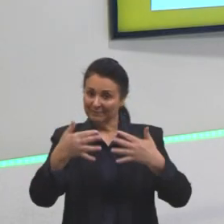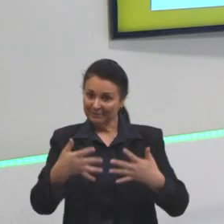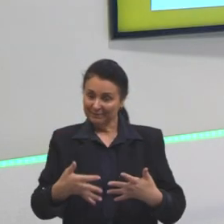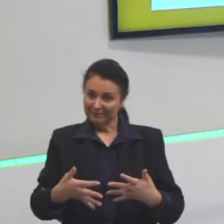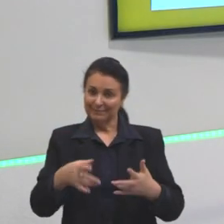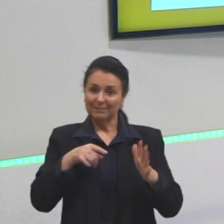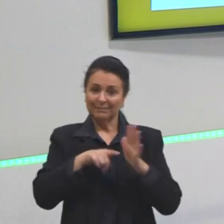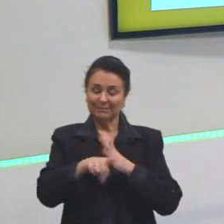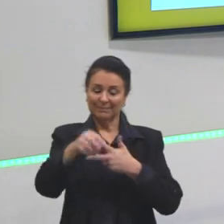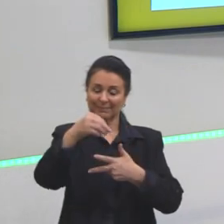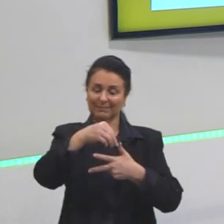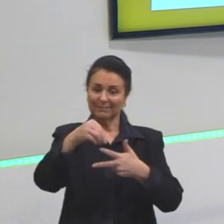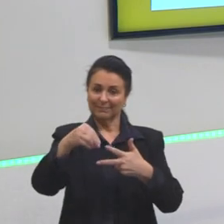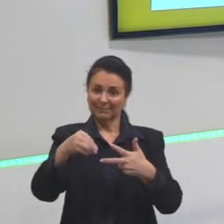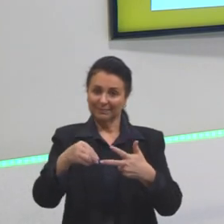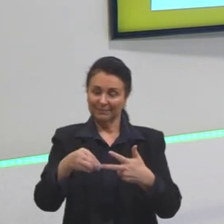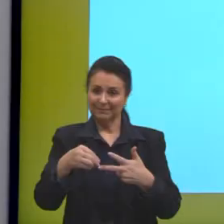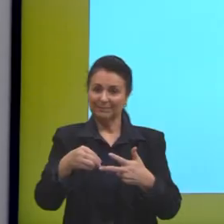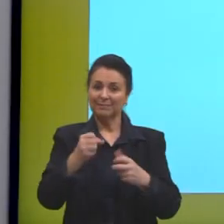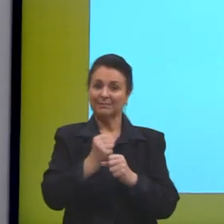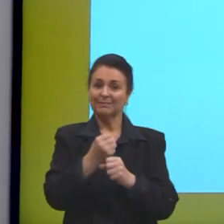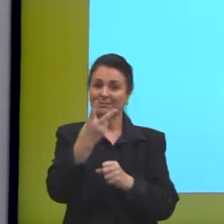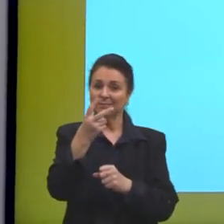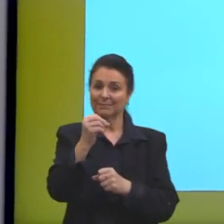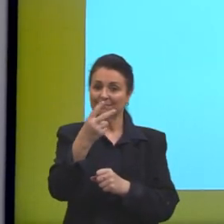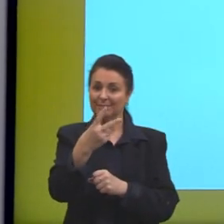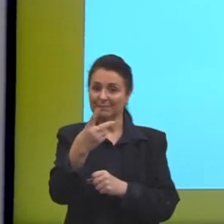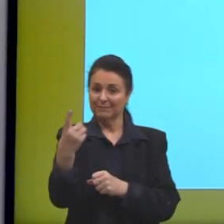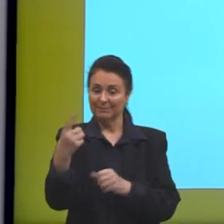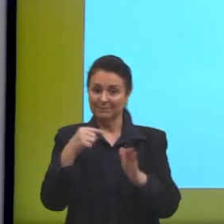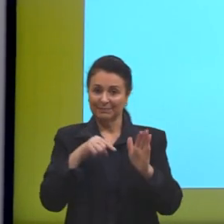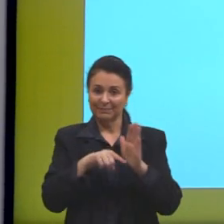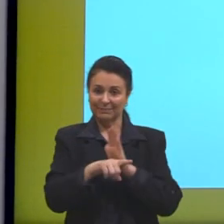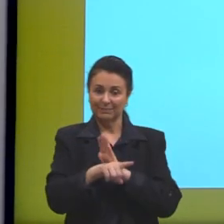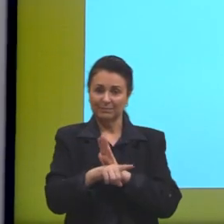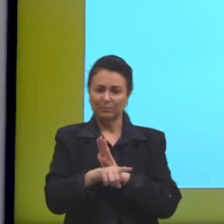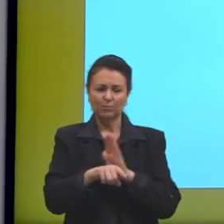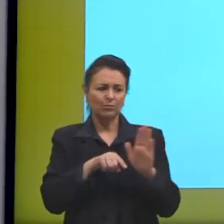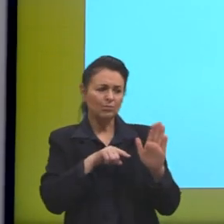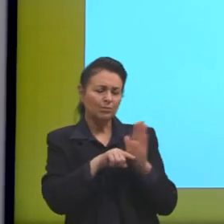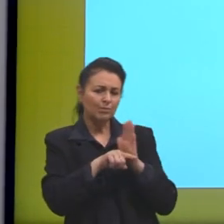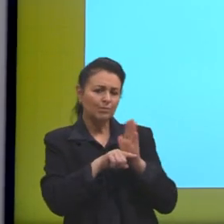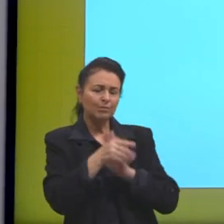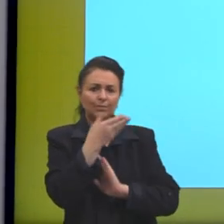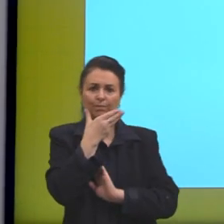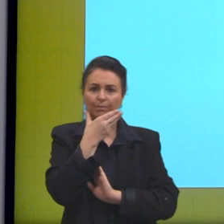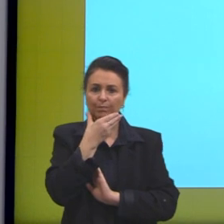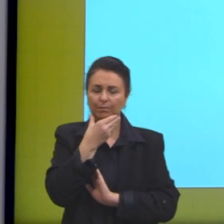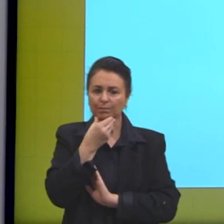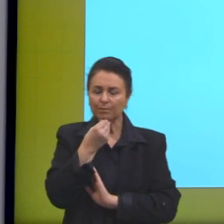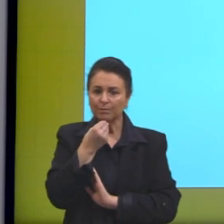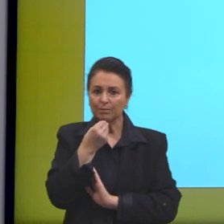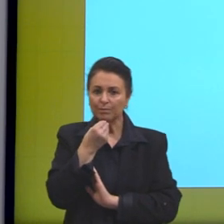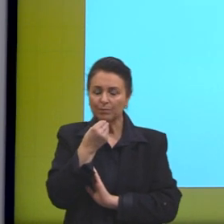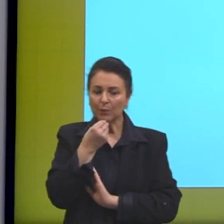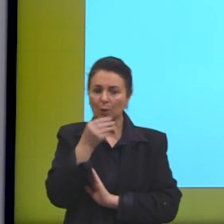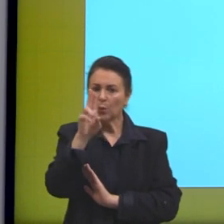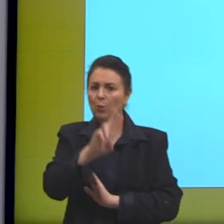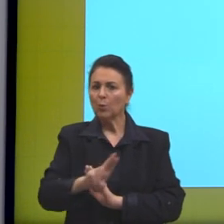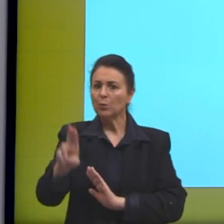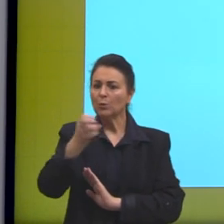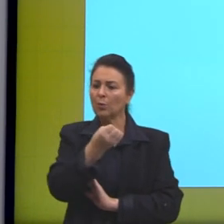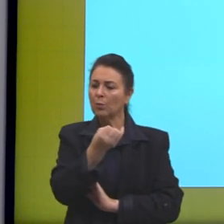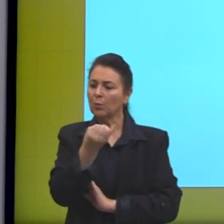Enem 2021. Um pesquisador colocou a mesma quantidade